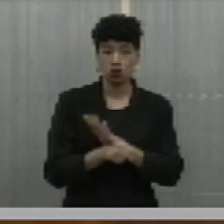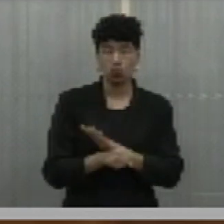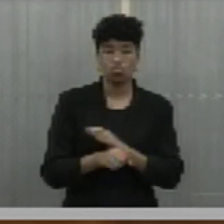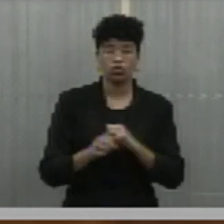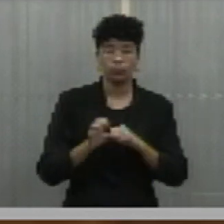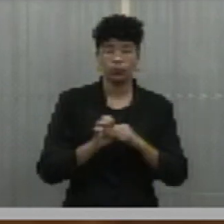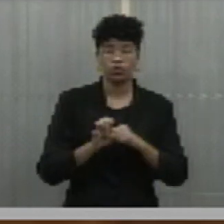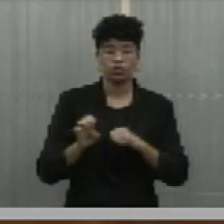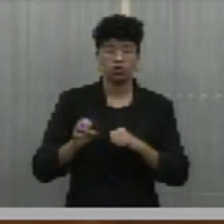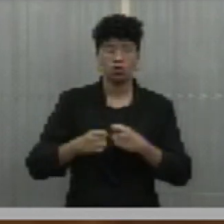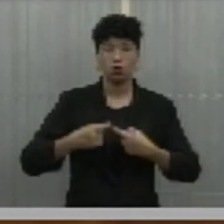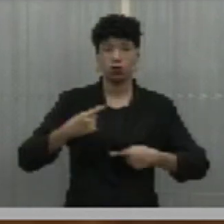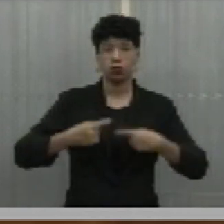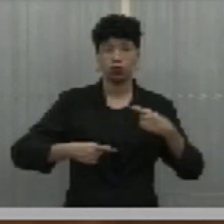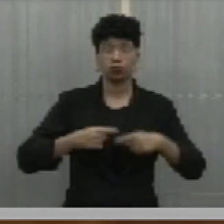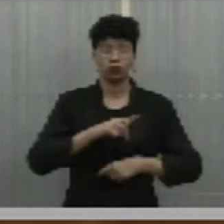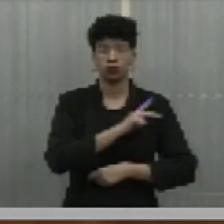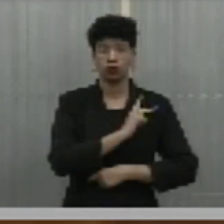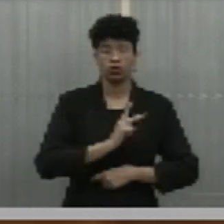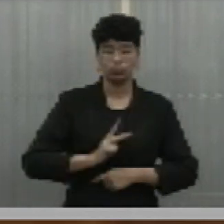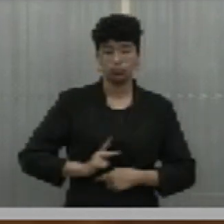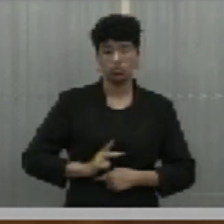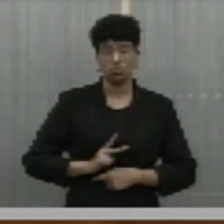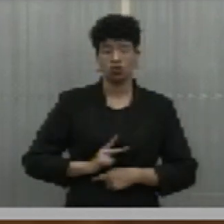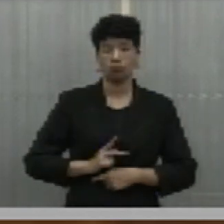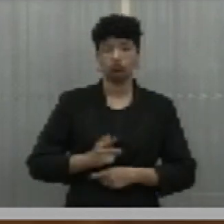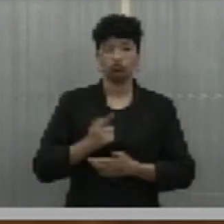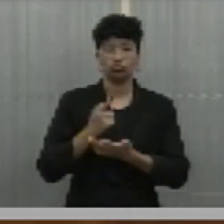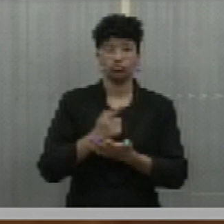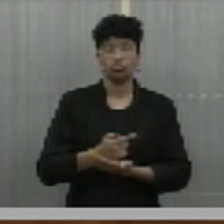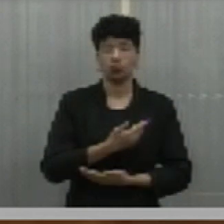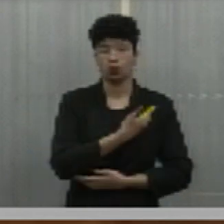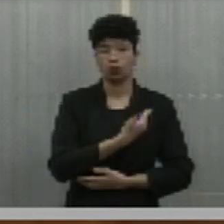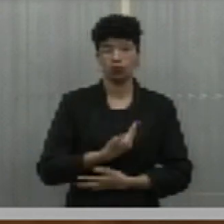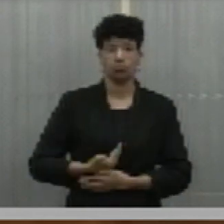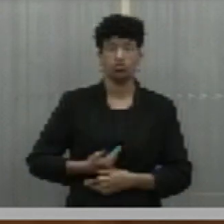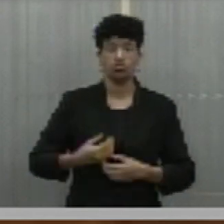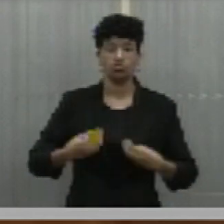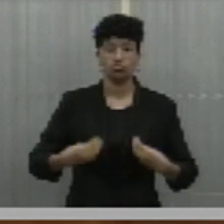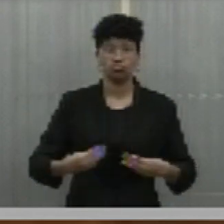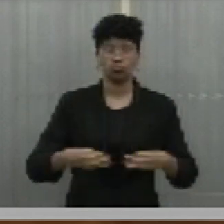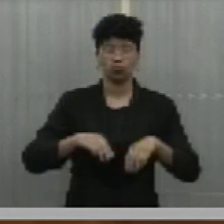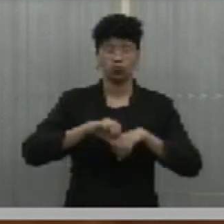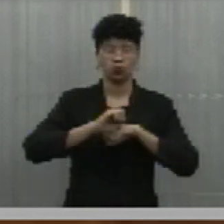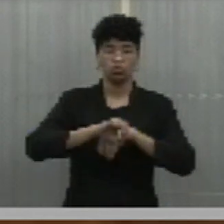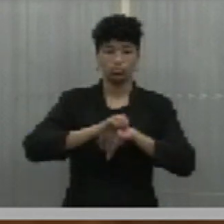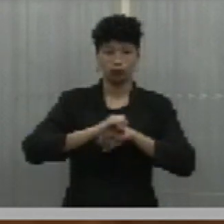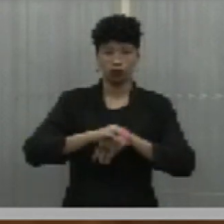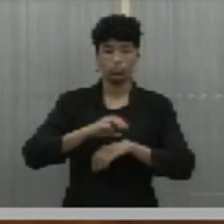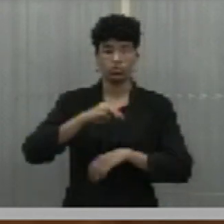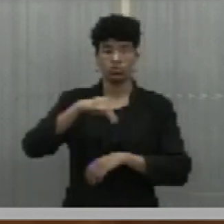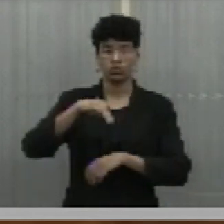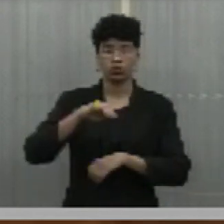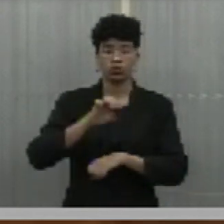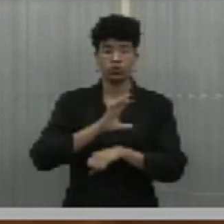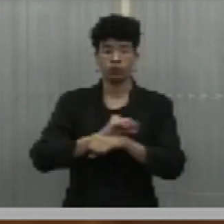em Políticas Públicas e Gestão Governamental, onde atuei no Ministério da Educação, no MEC,